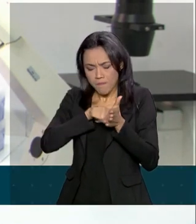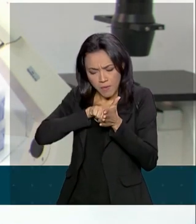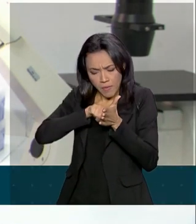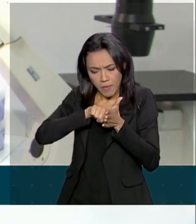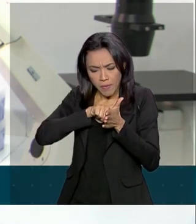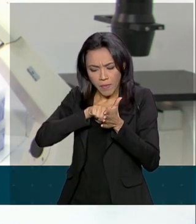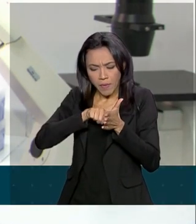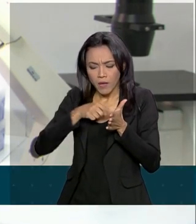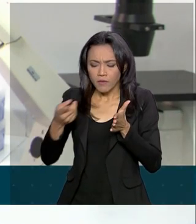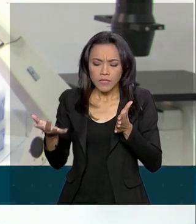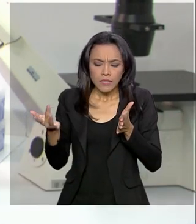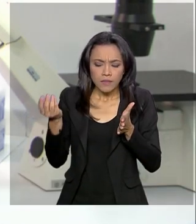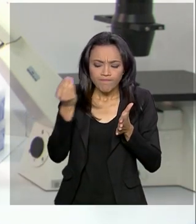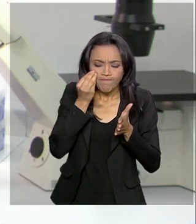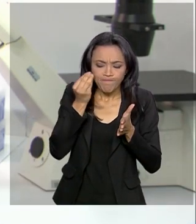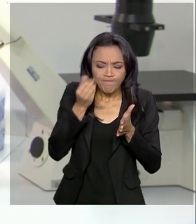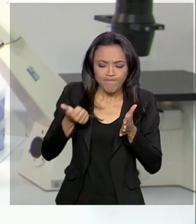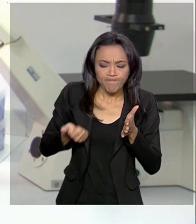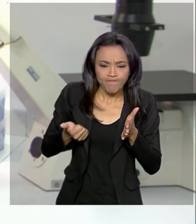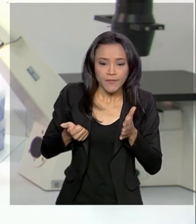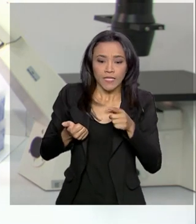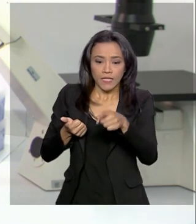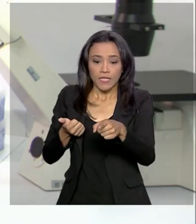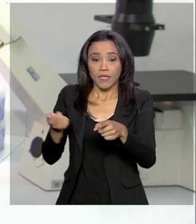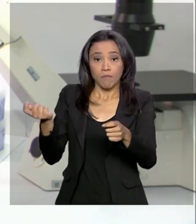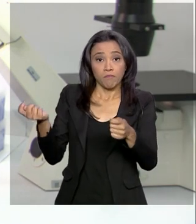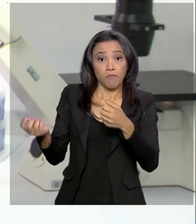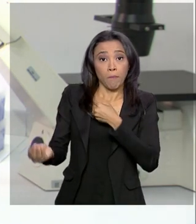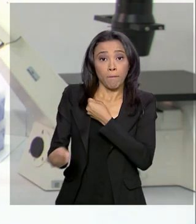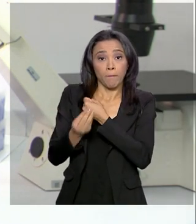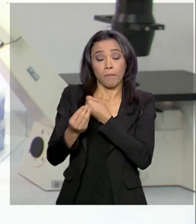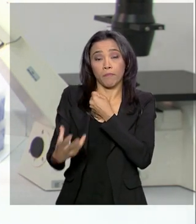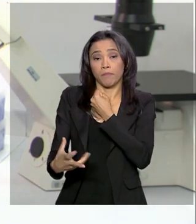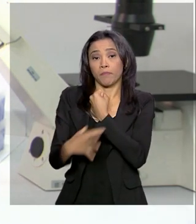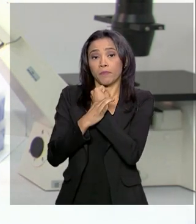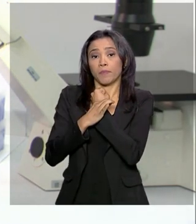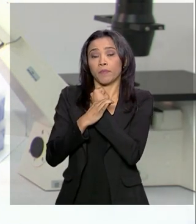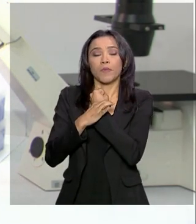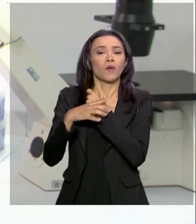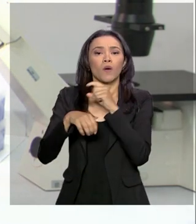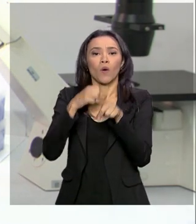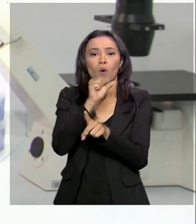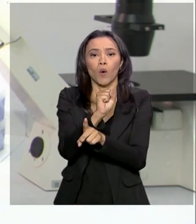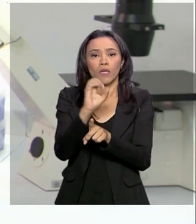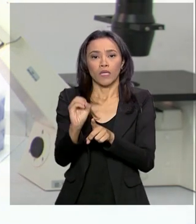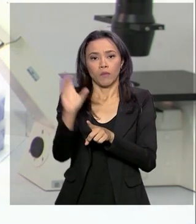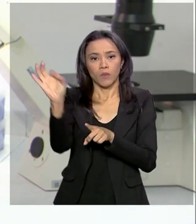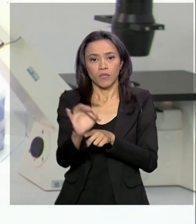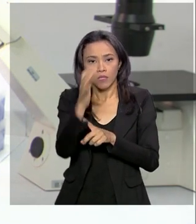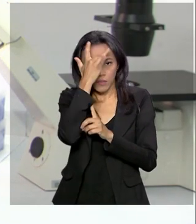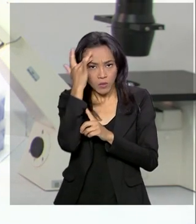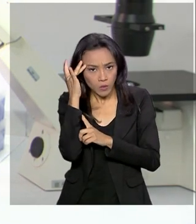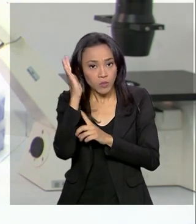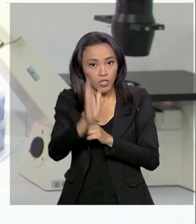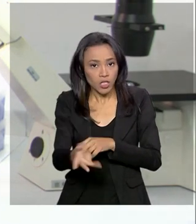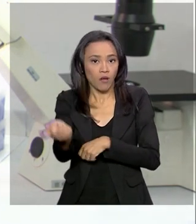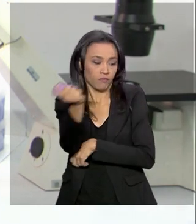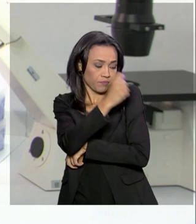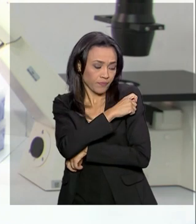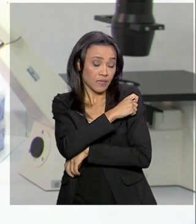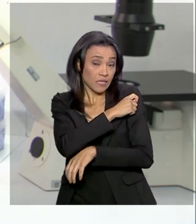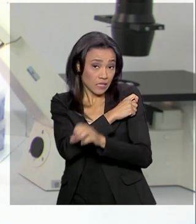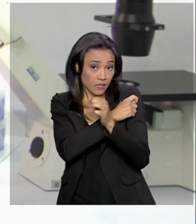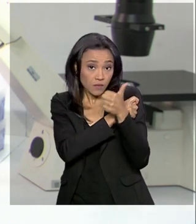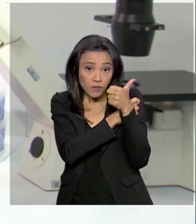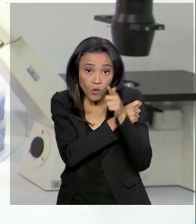eficácia da vacina. A expectativa é que ela seja capaz de proteger 80% das pessoas que forem imunizadas. E se isso acontecer